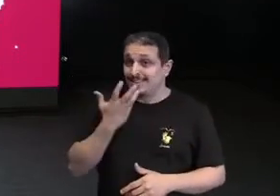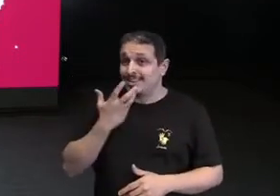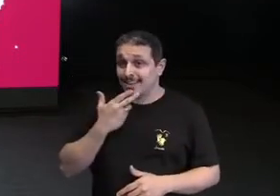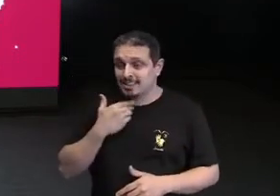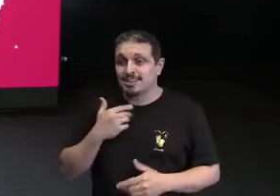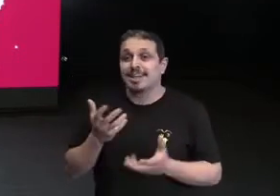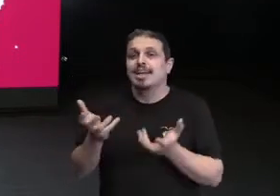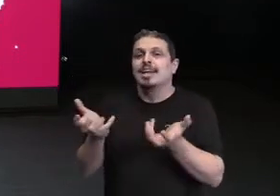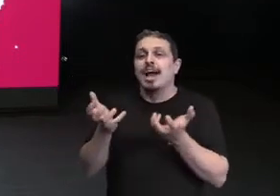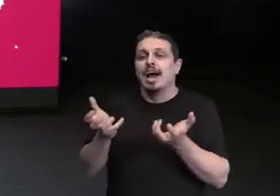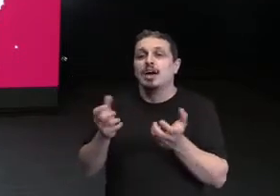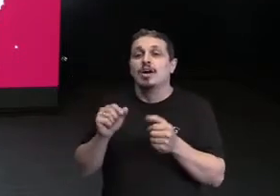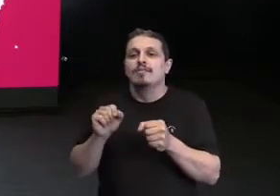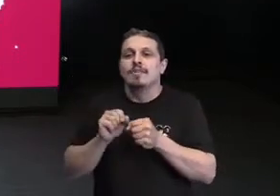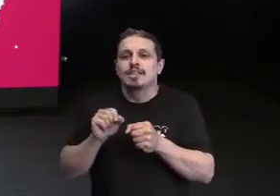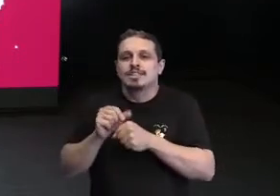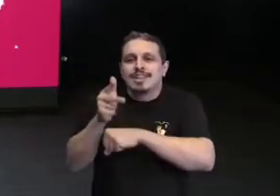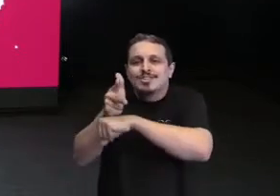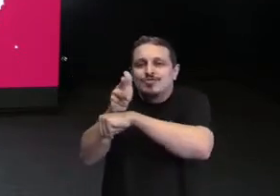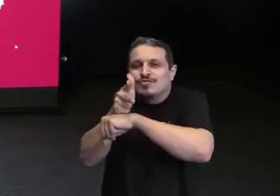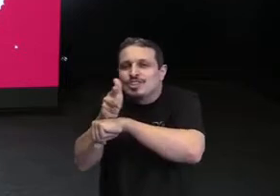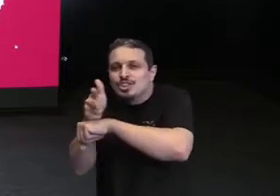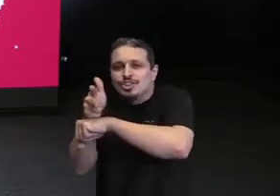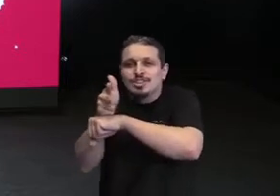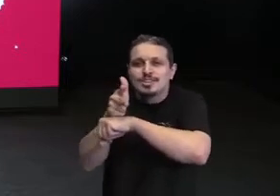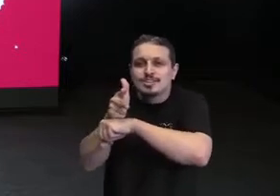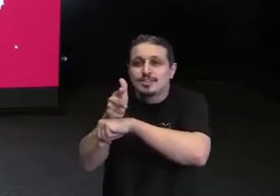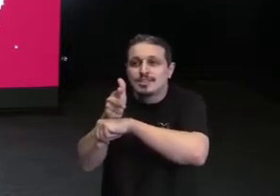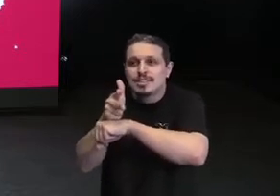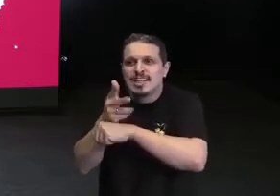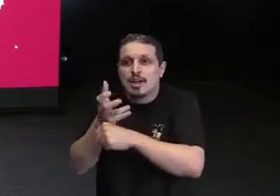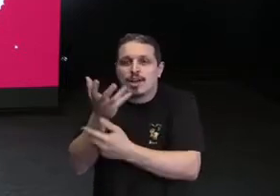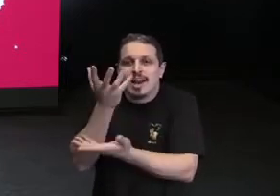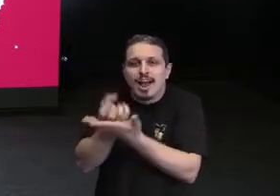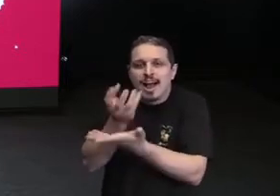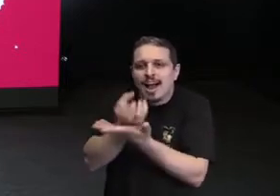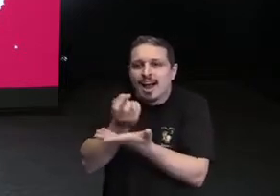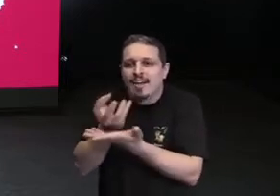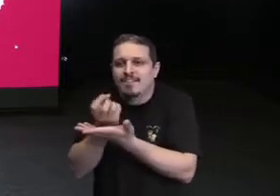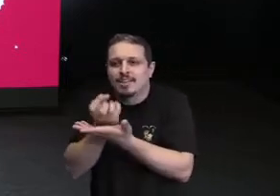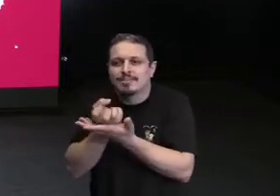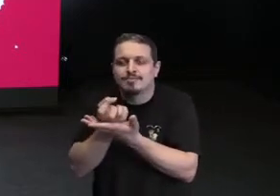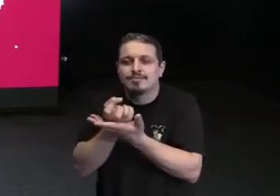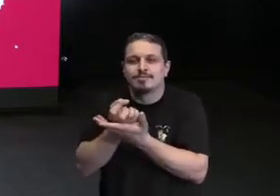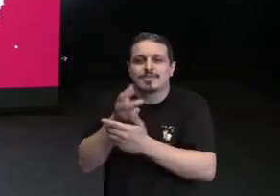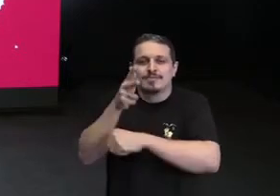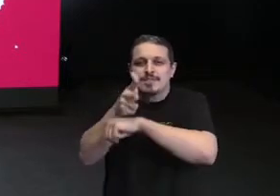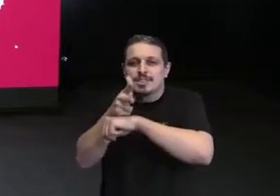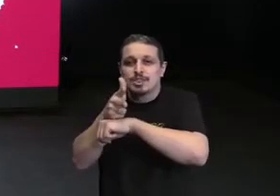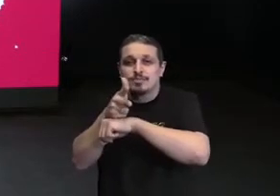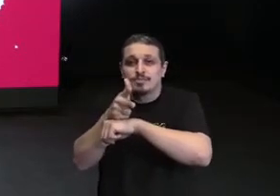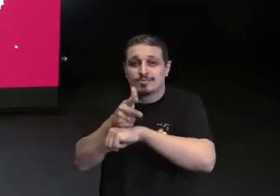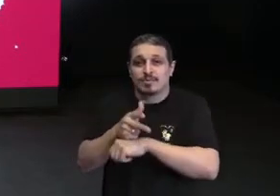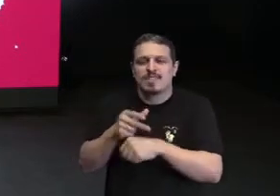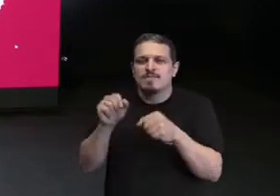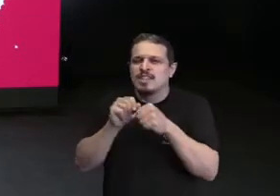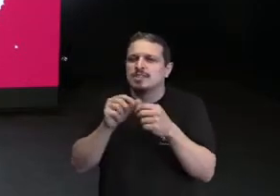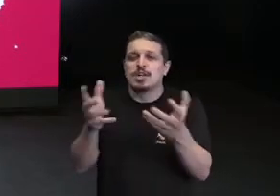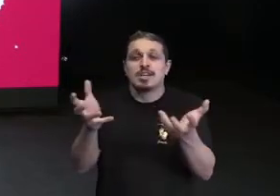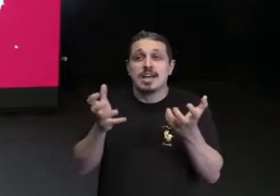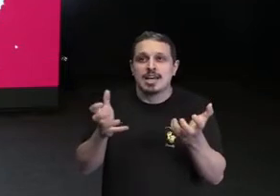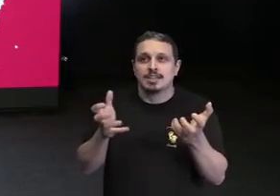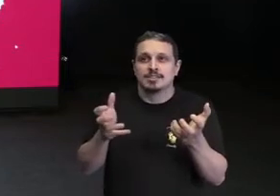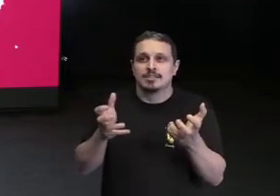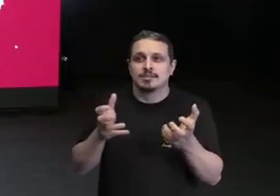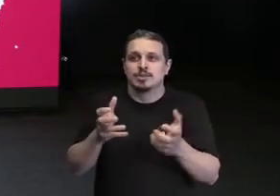E o meu maior sonho, lá no final de 98, 99, era ter uma câmera dessa daqui, que é